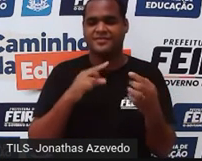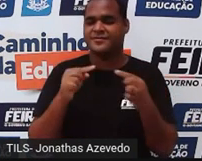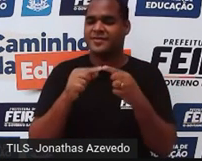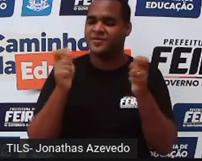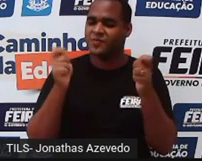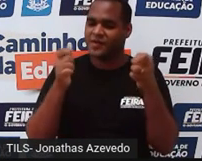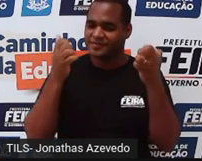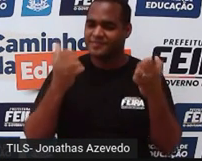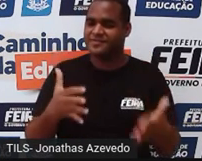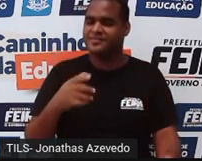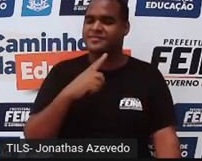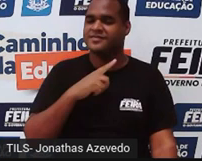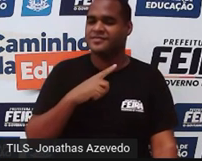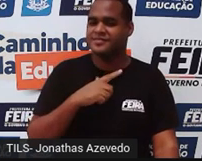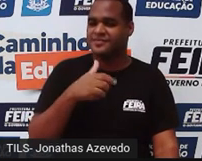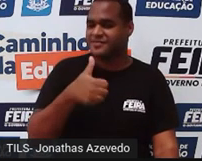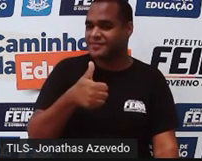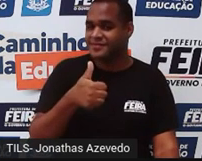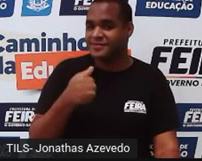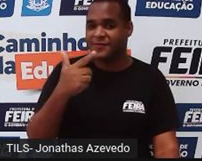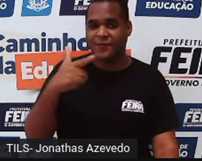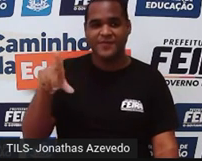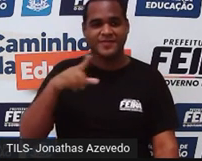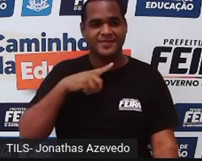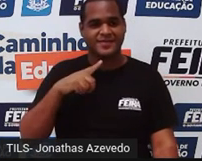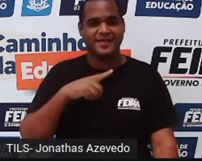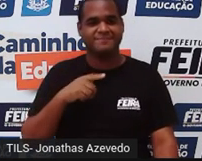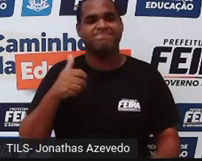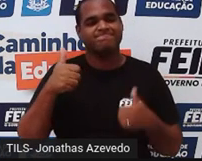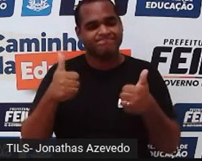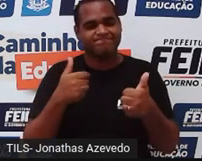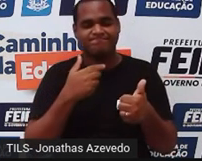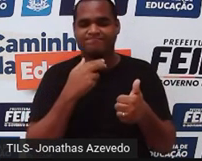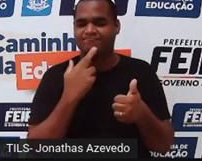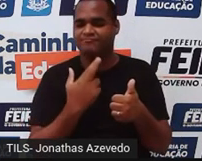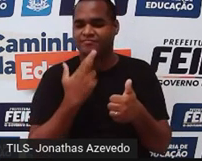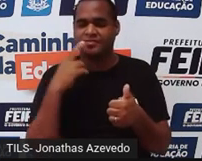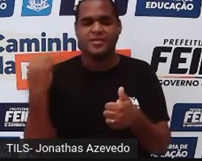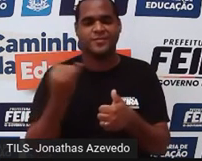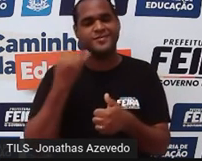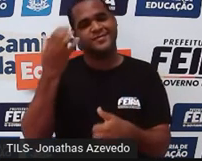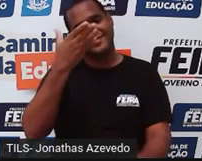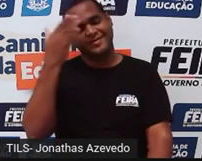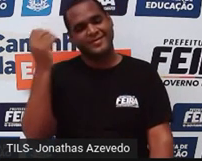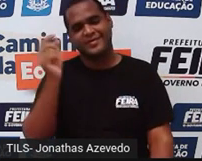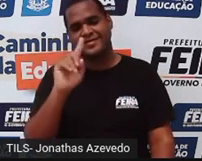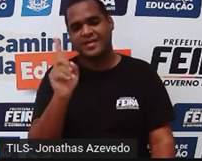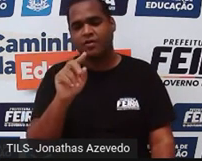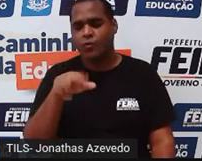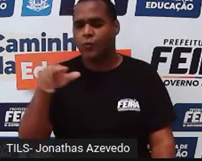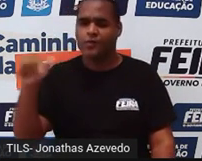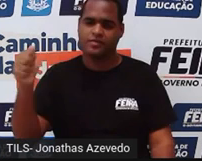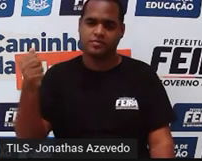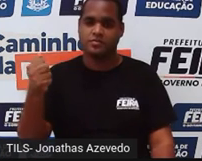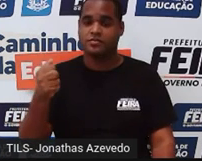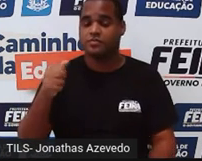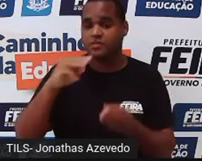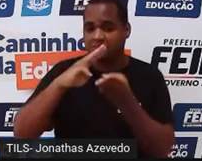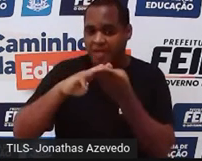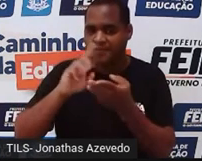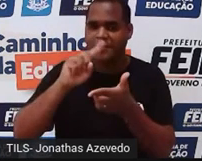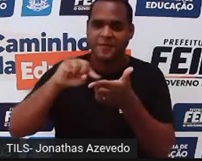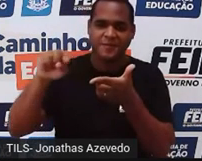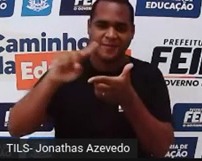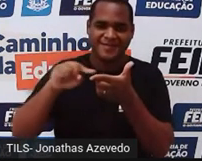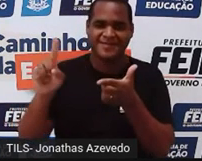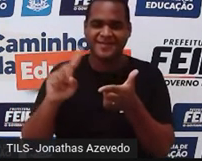ficar por aqui, tá bom? Até a próxima. Vale o recado, não esquece nunca, jamais, que matemática não é